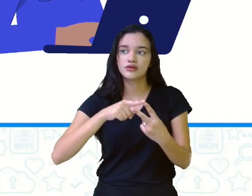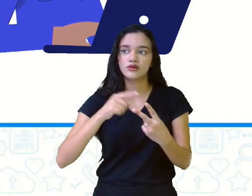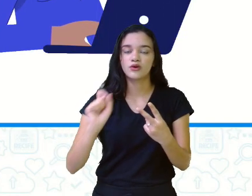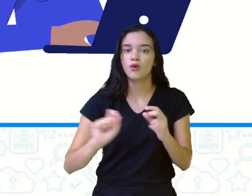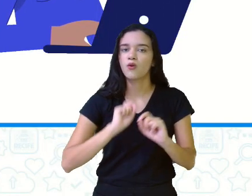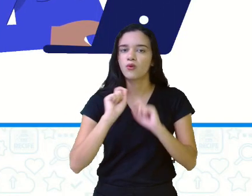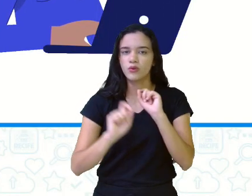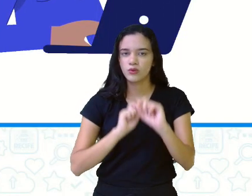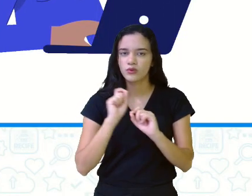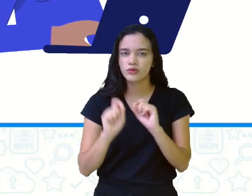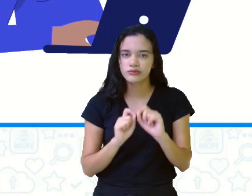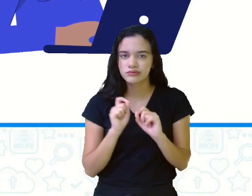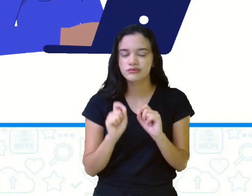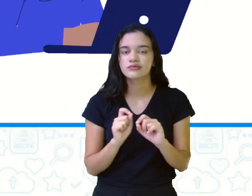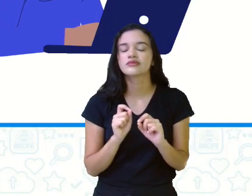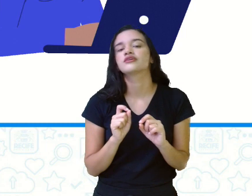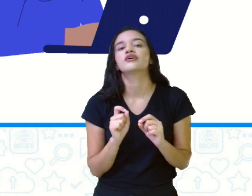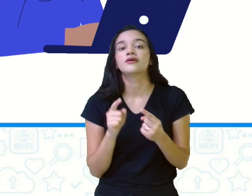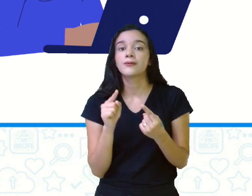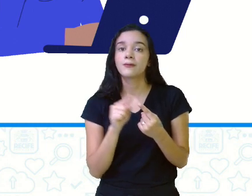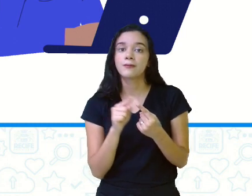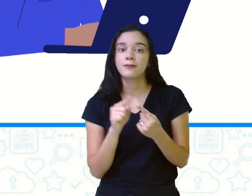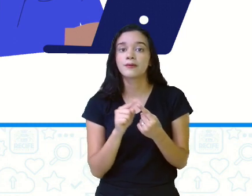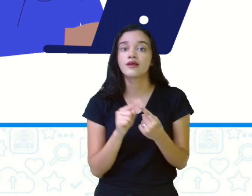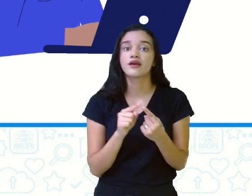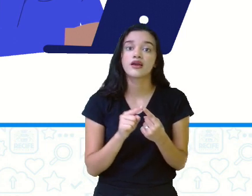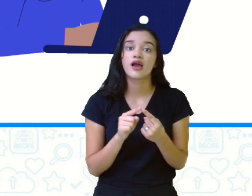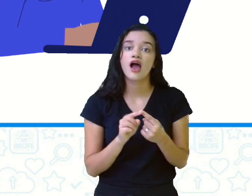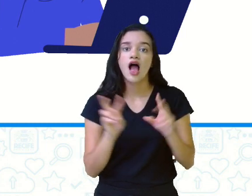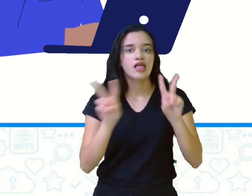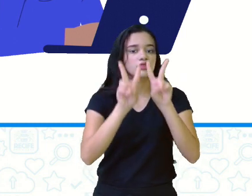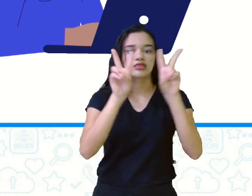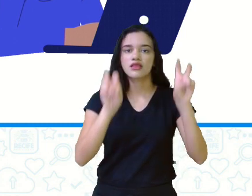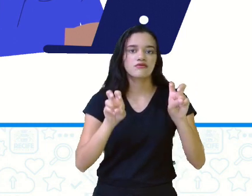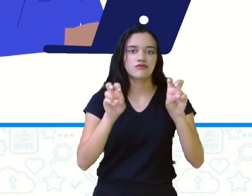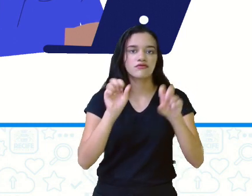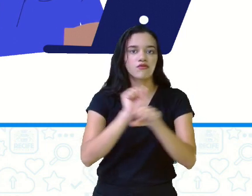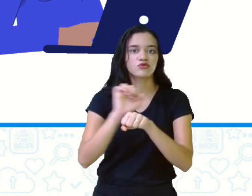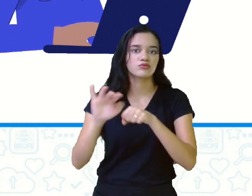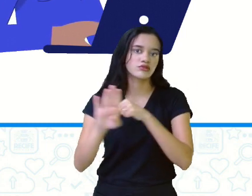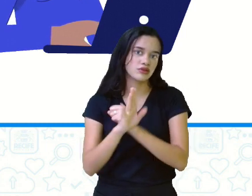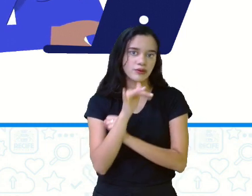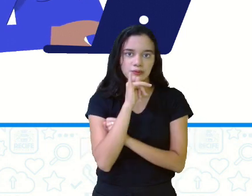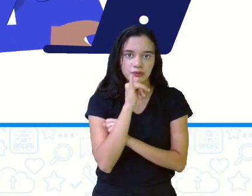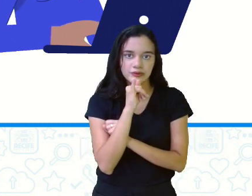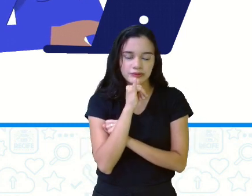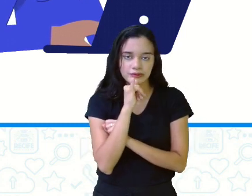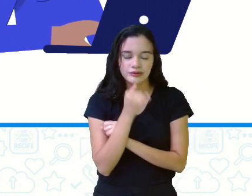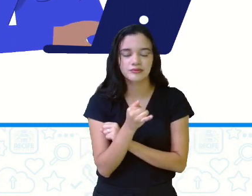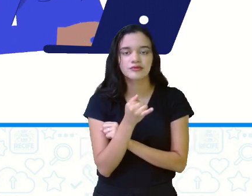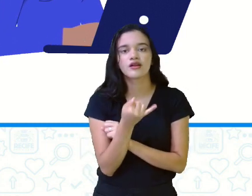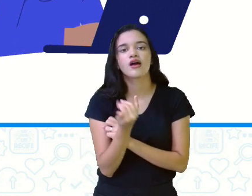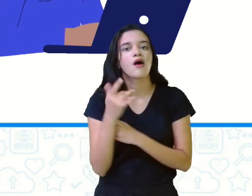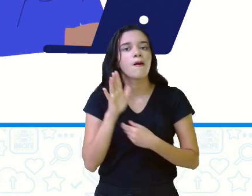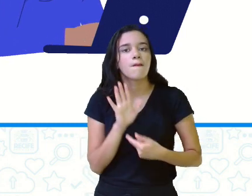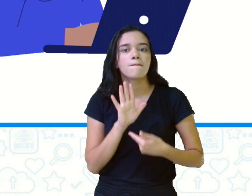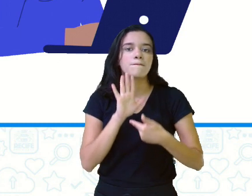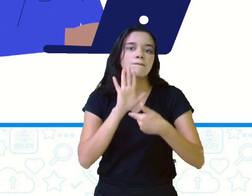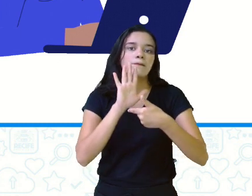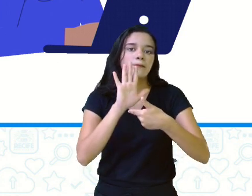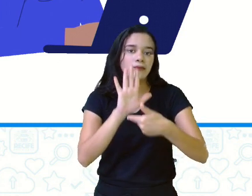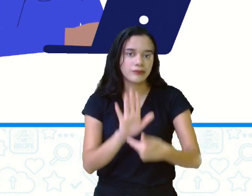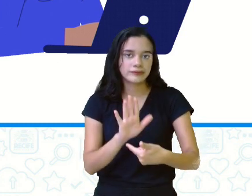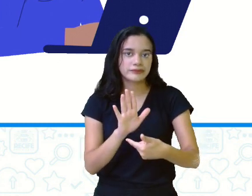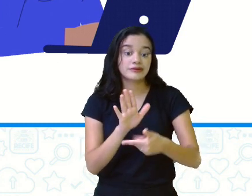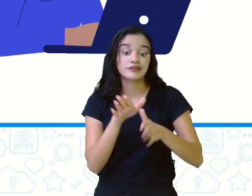os definidos quando definem os substantivos. Indicam que se trata de